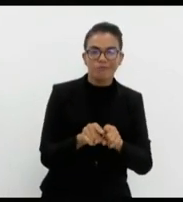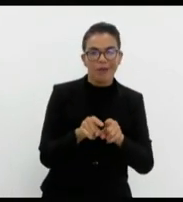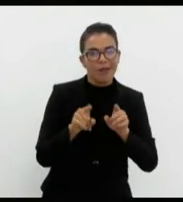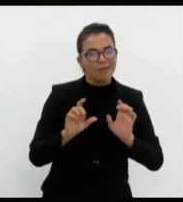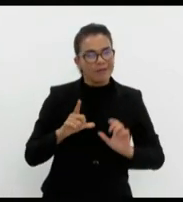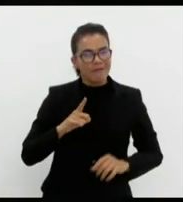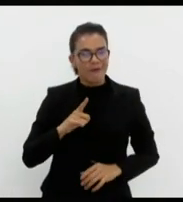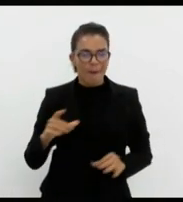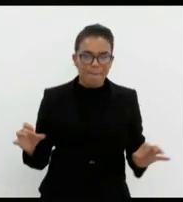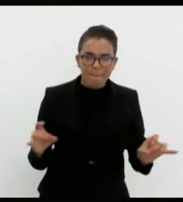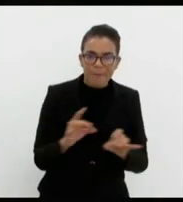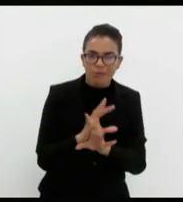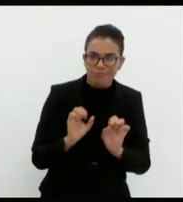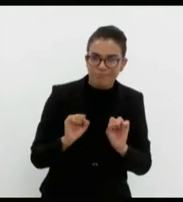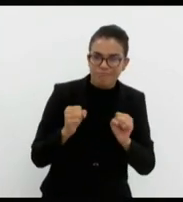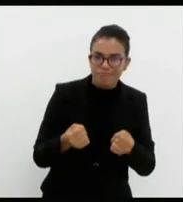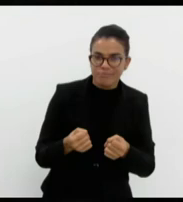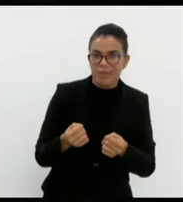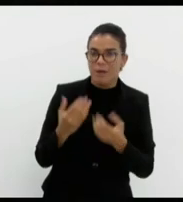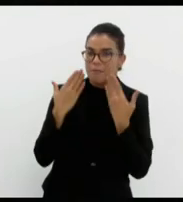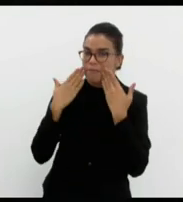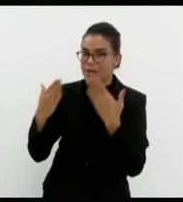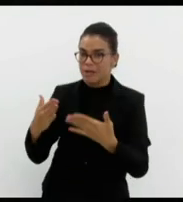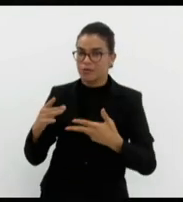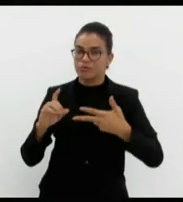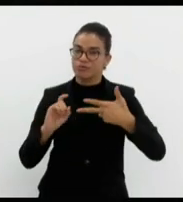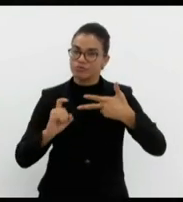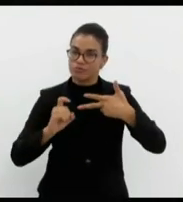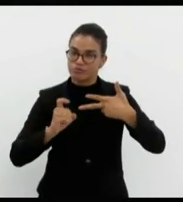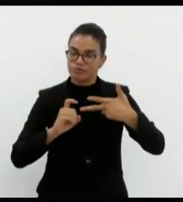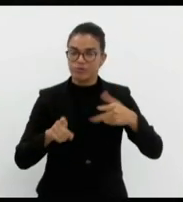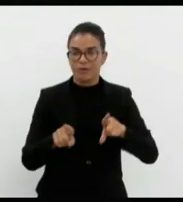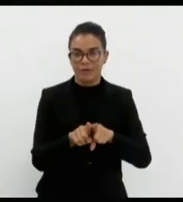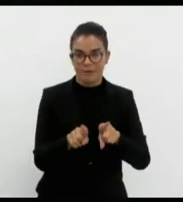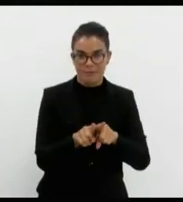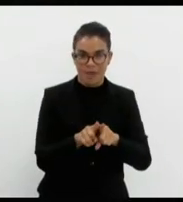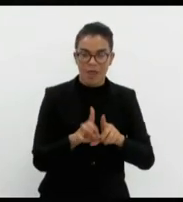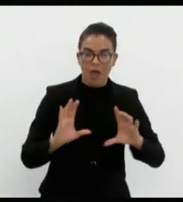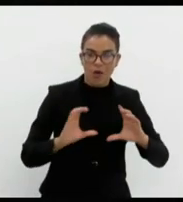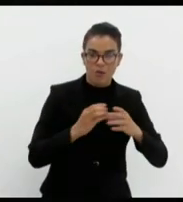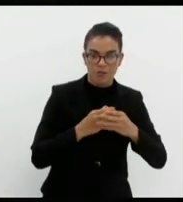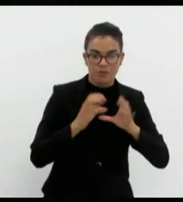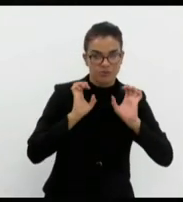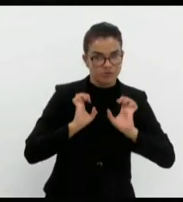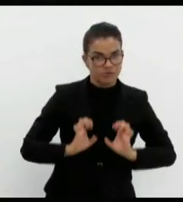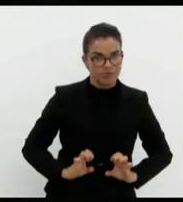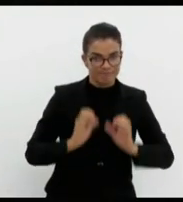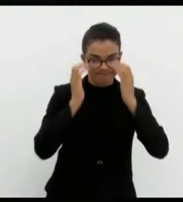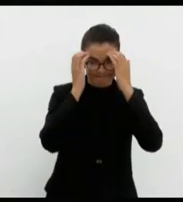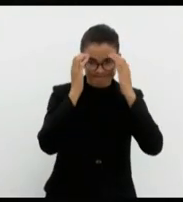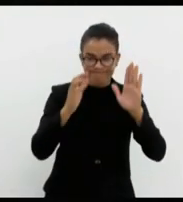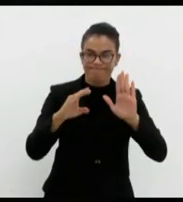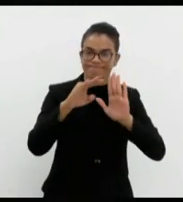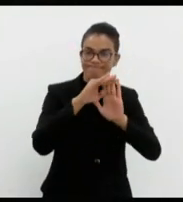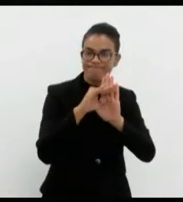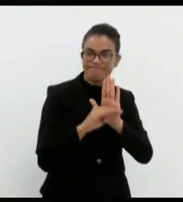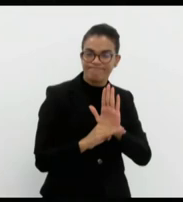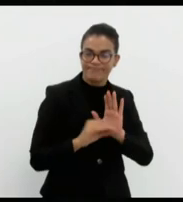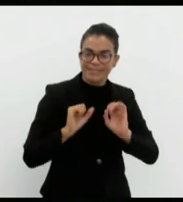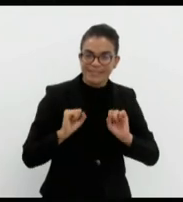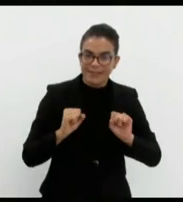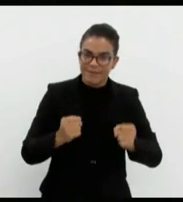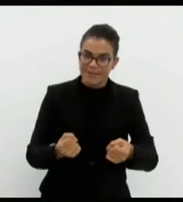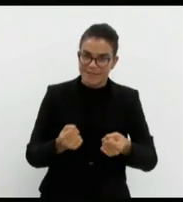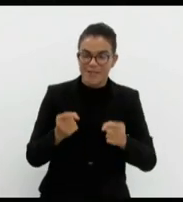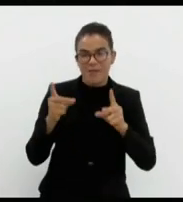É o que farei perante o Judiciário e a comissão de ética dessa casa, respeitando os ritos e o tempo de defesa, como